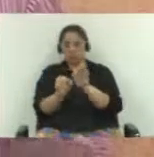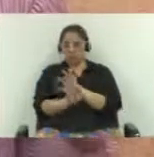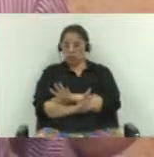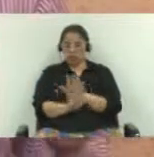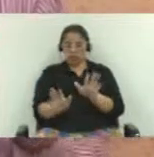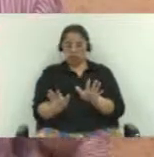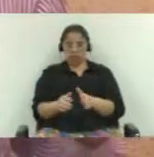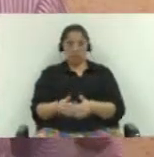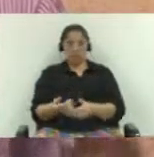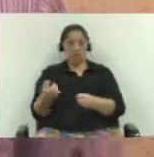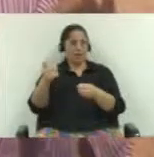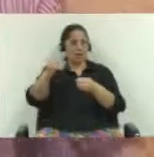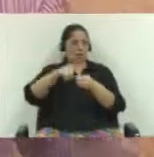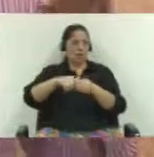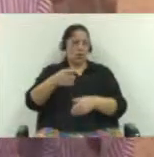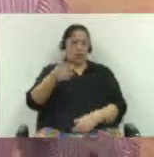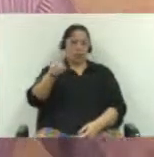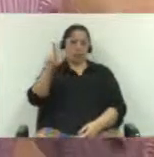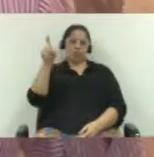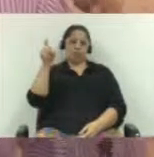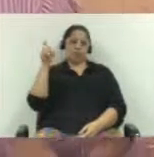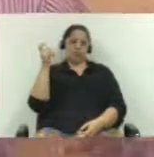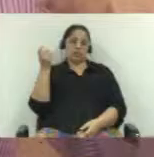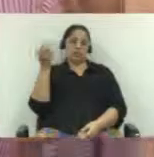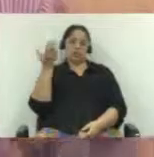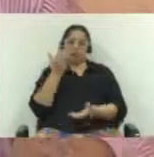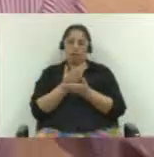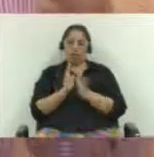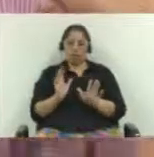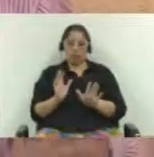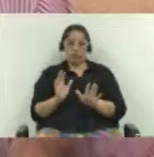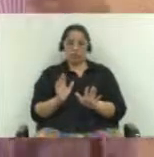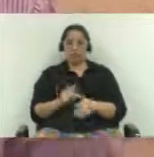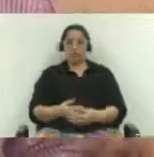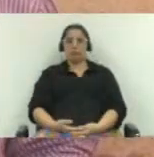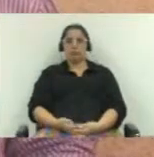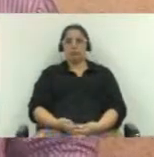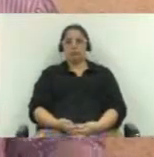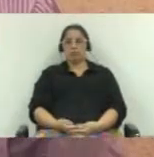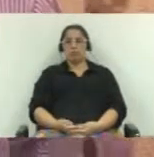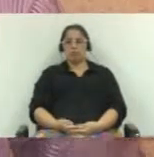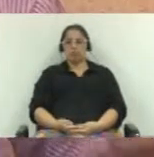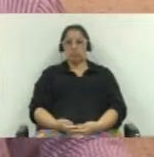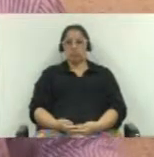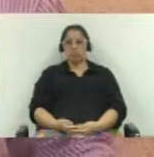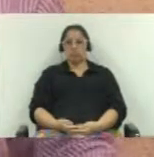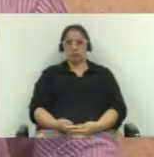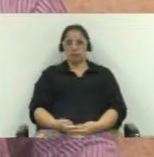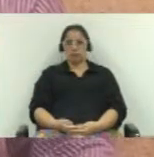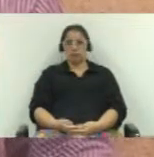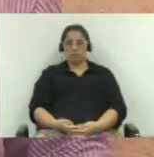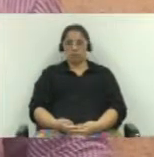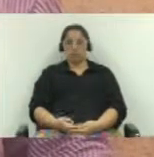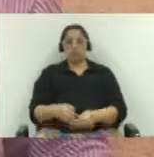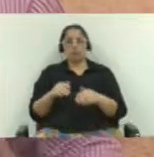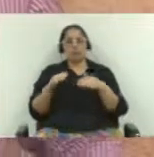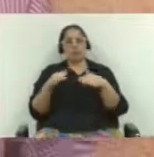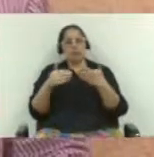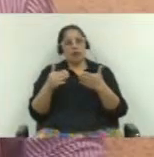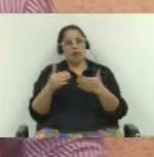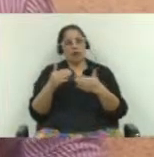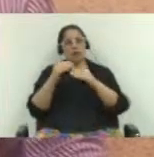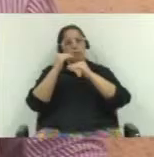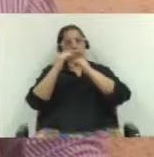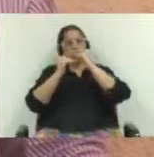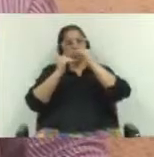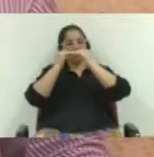resolução do Mais Médicos. A cidade foi avaliada, ponto, tem capacidade. Não se volta mais a discutir a